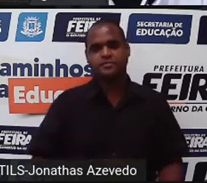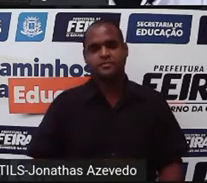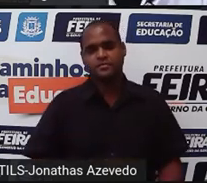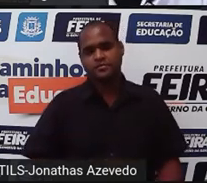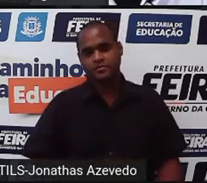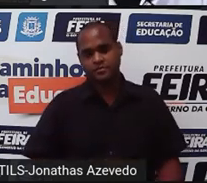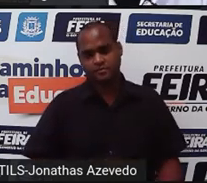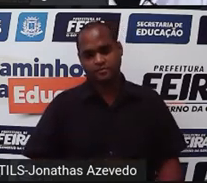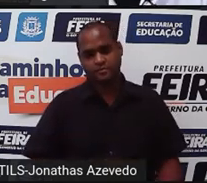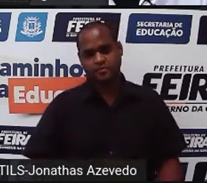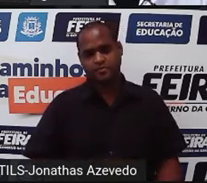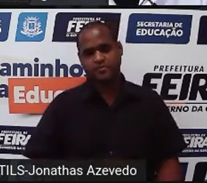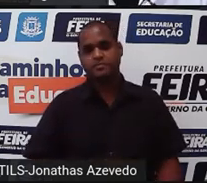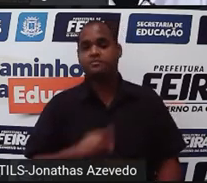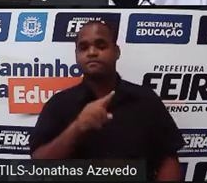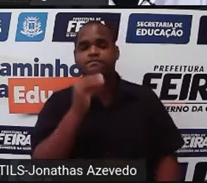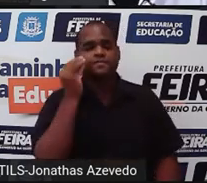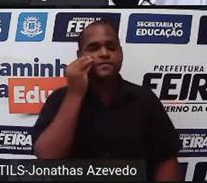Vamos tentar